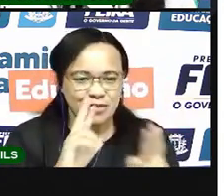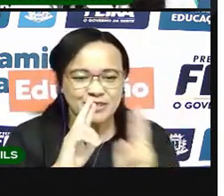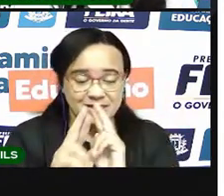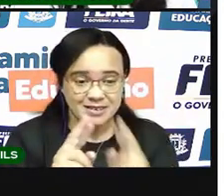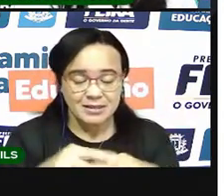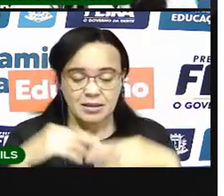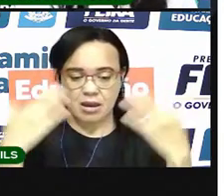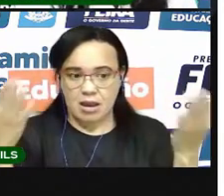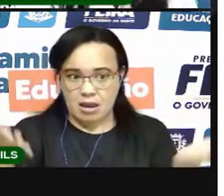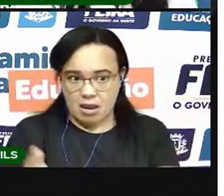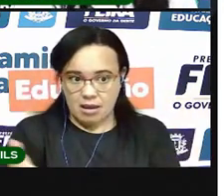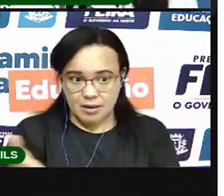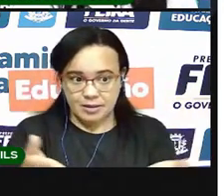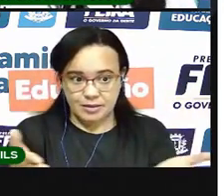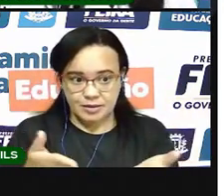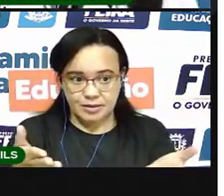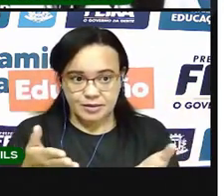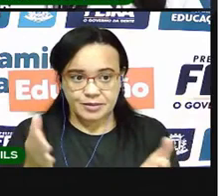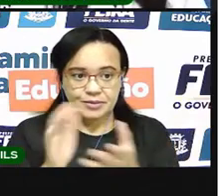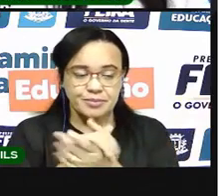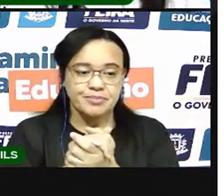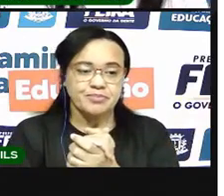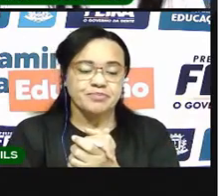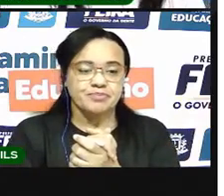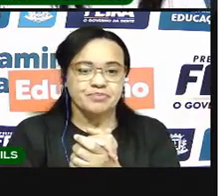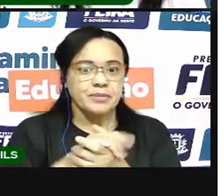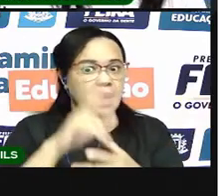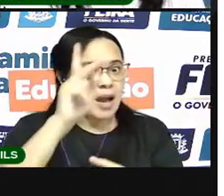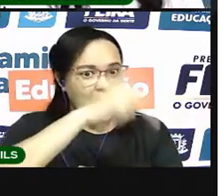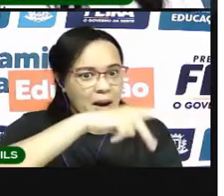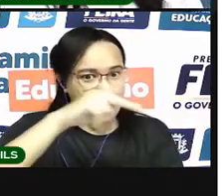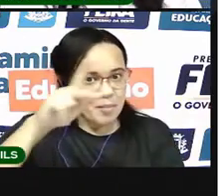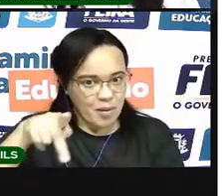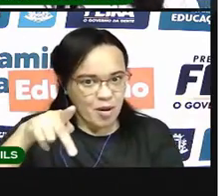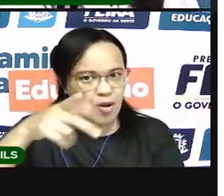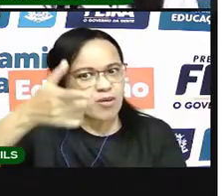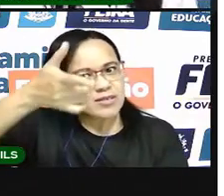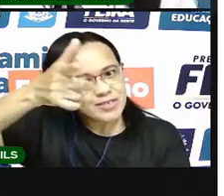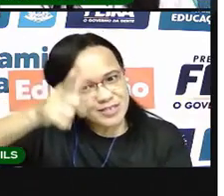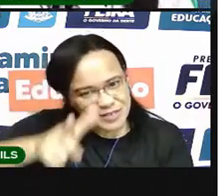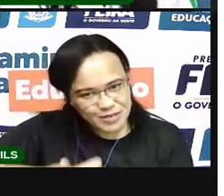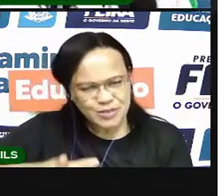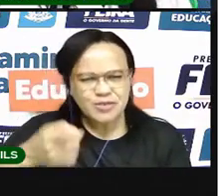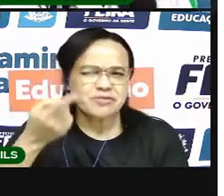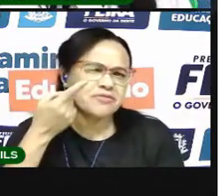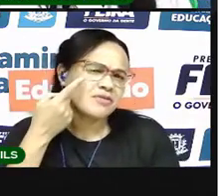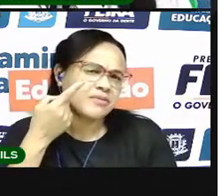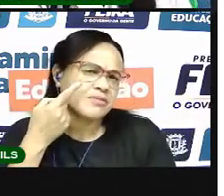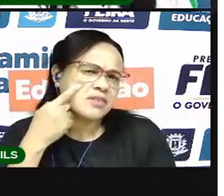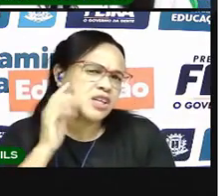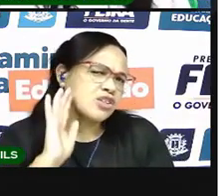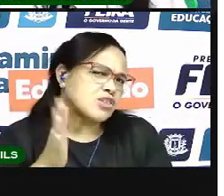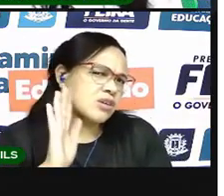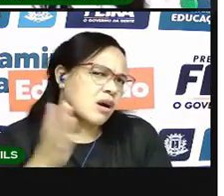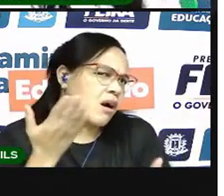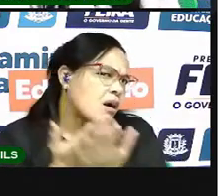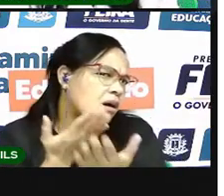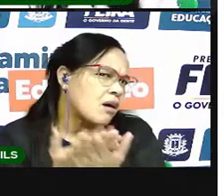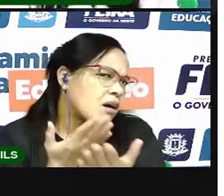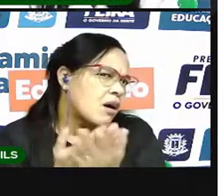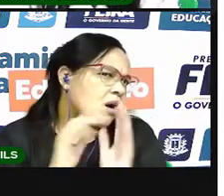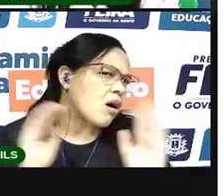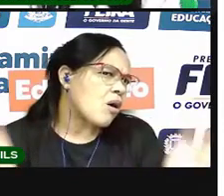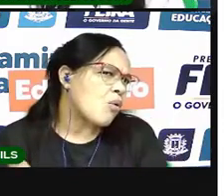Agora, criançada, eu vou recapitular com vocês tudo que a gente viu na aula de hoje. Vou tirar a